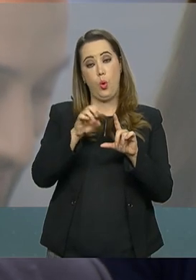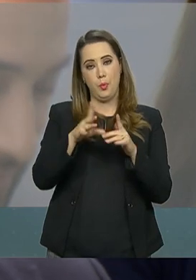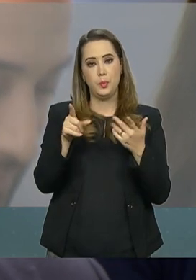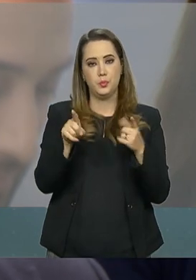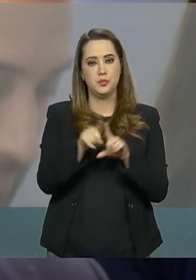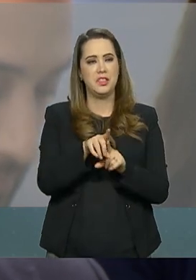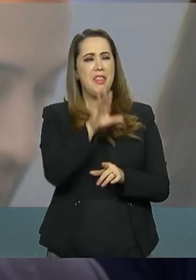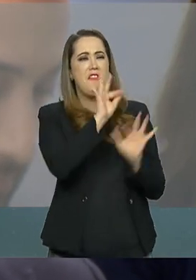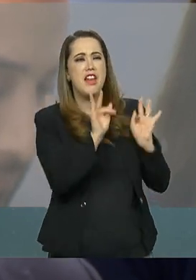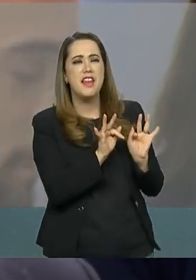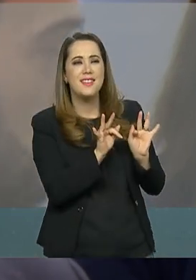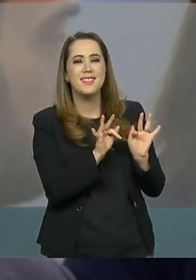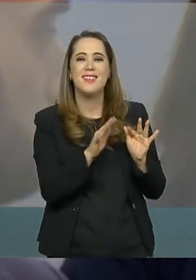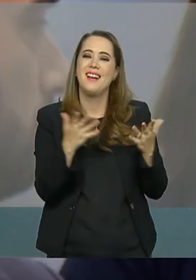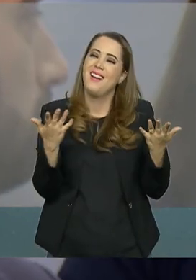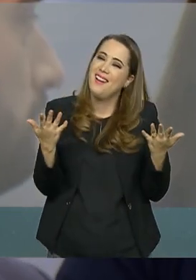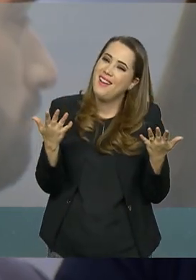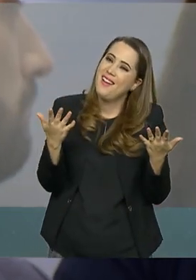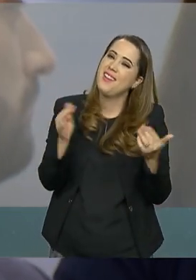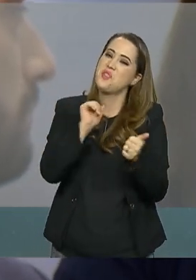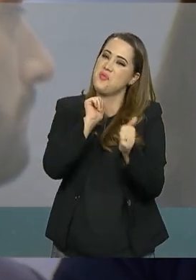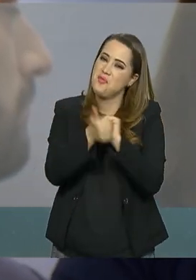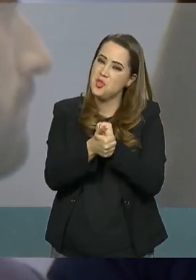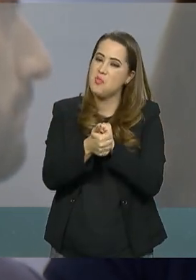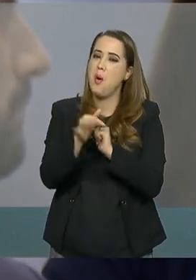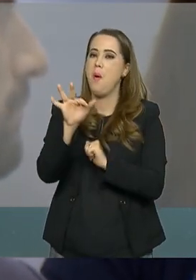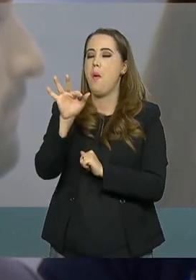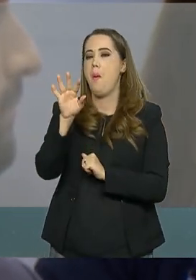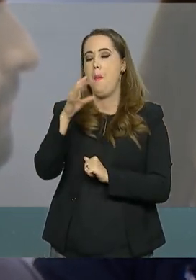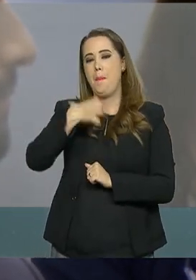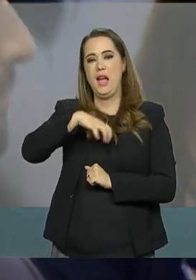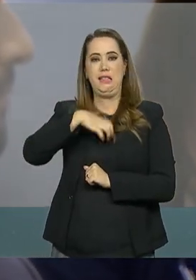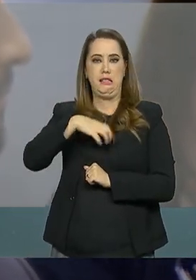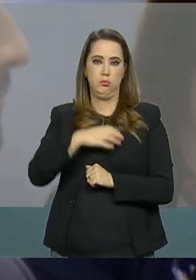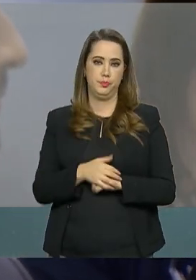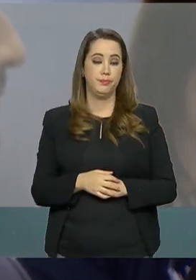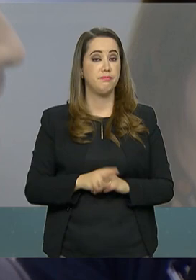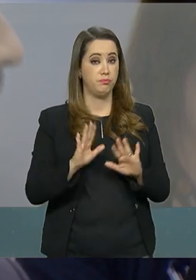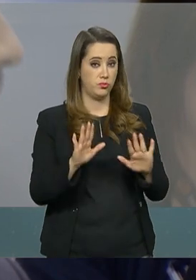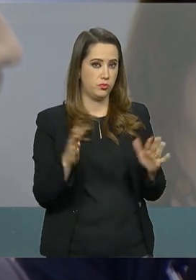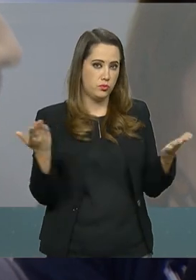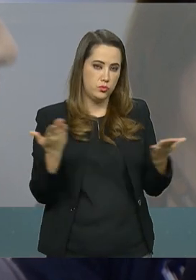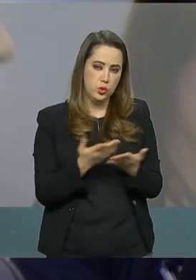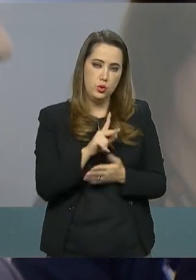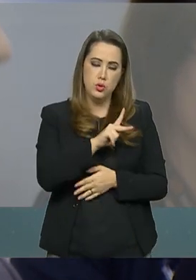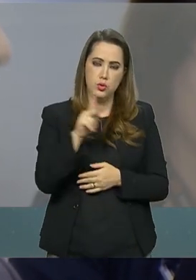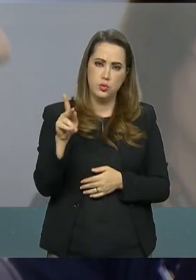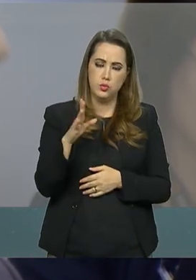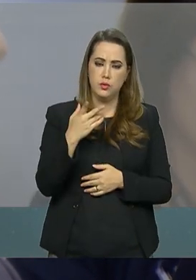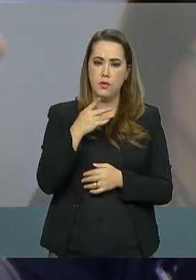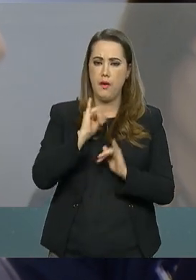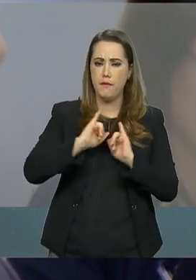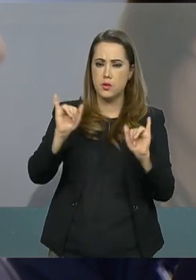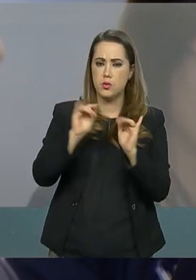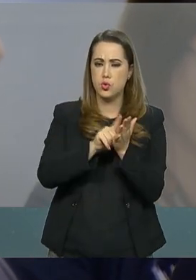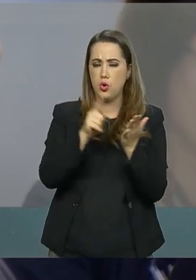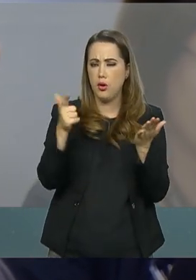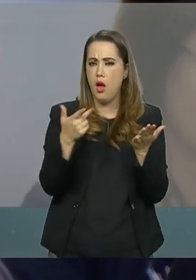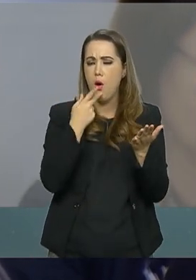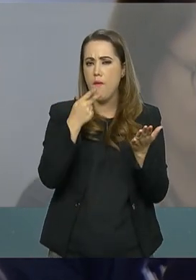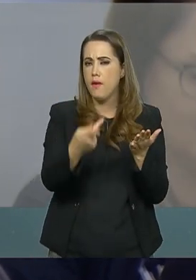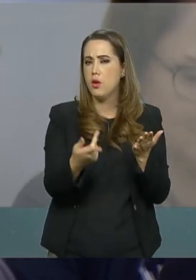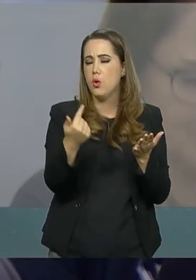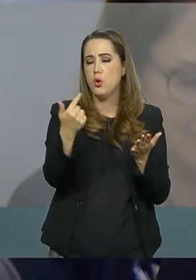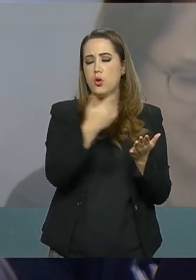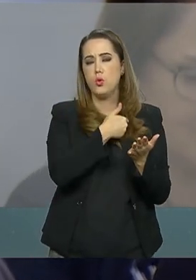da Câmara, Rodrigo Maia, deu entrevista ao jornal hoje, que foi publicada hoje, falando que o governo não tem uma agenda formulada para o país e que o Brasil